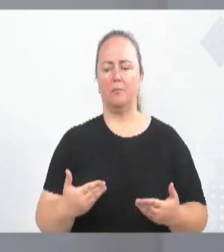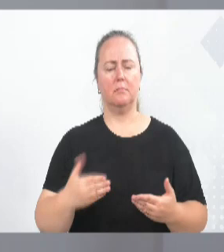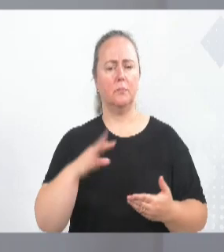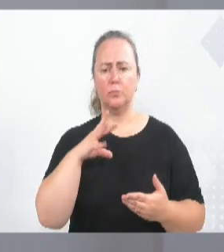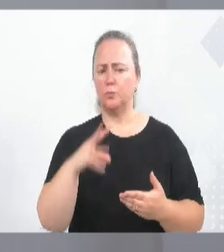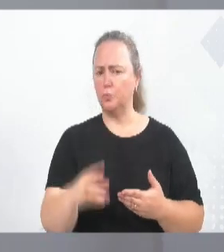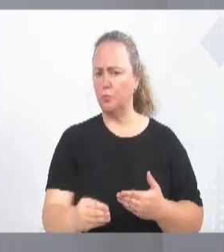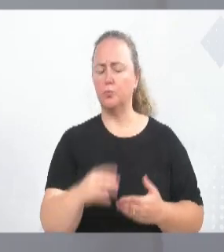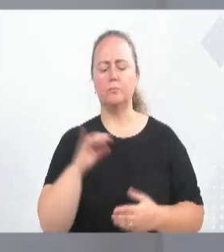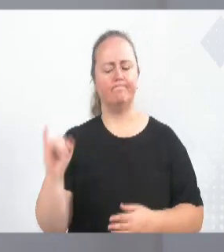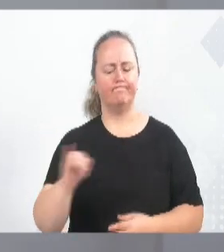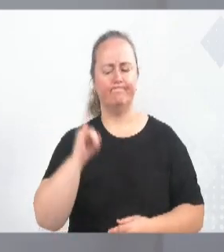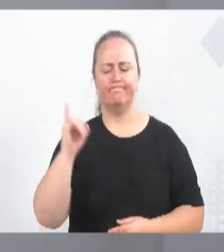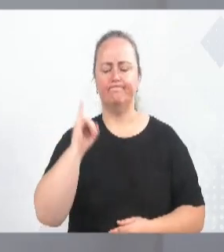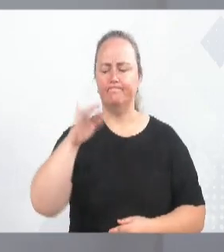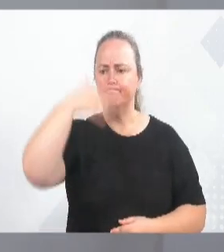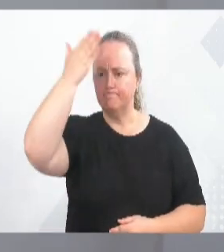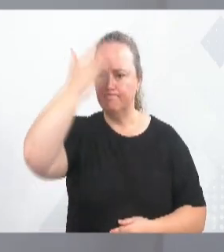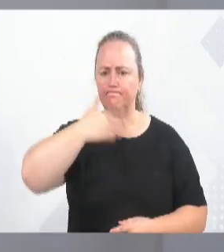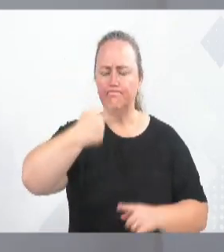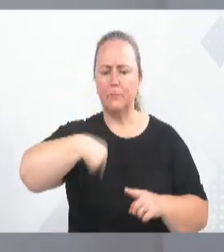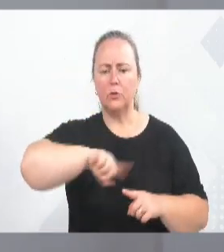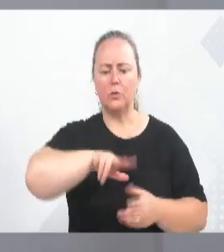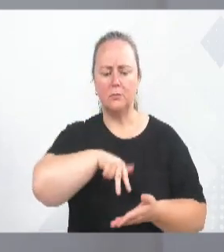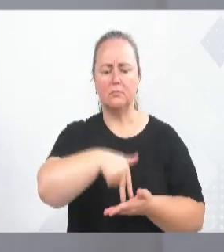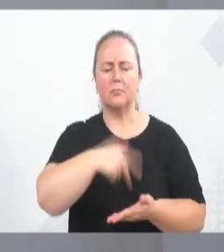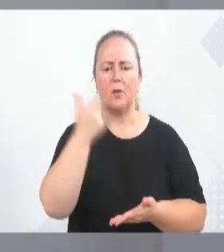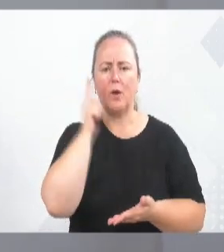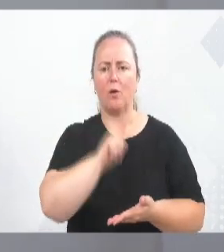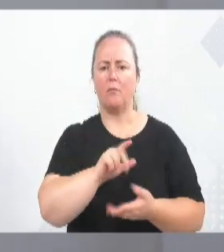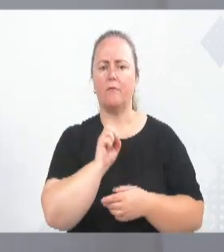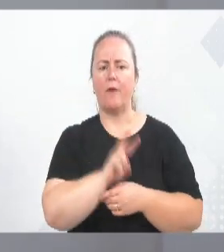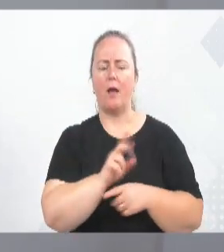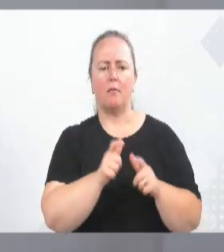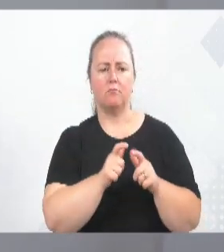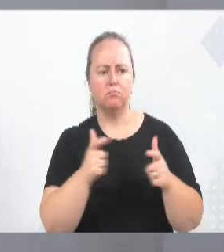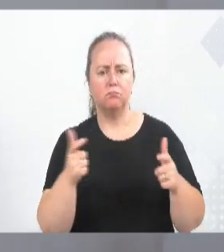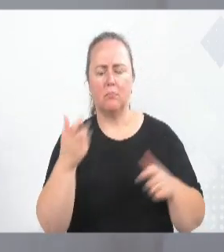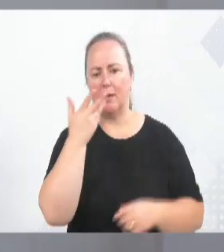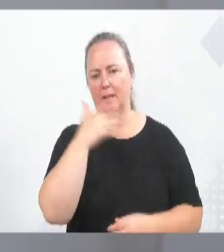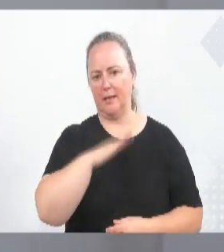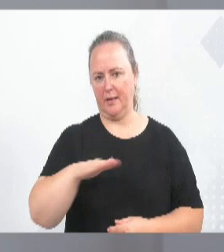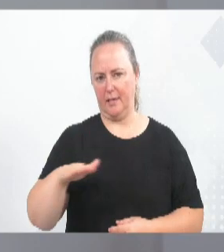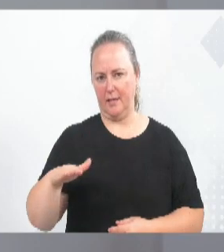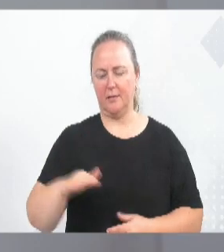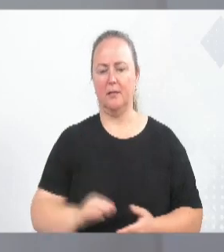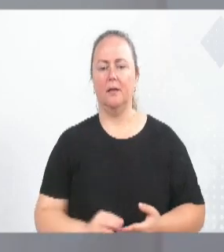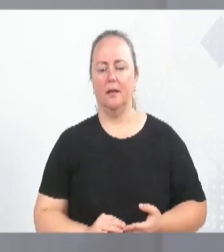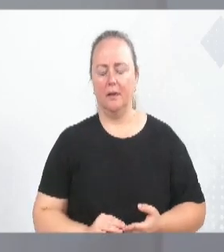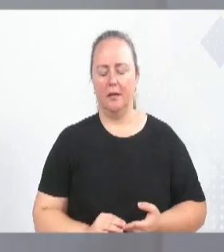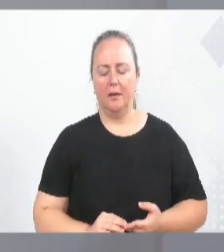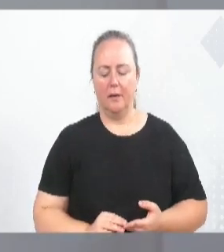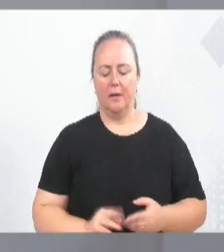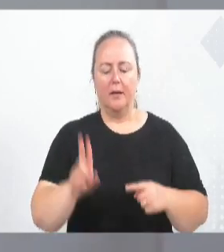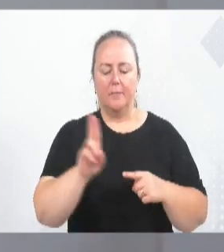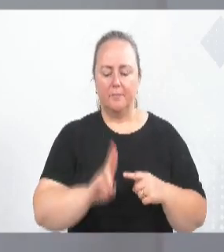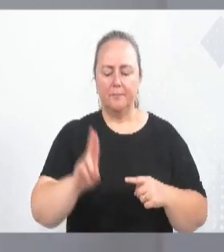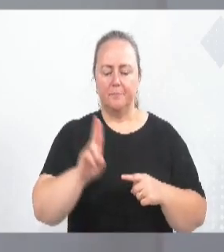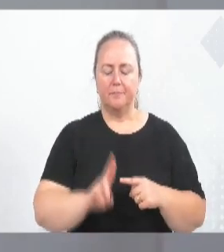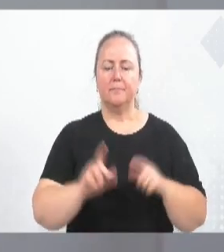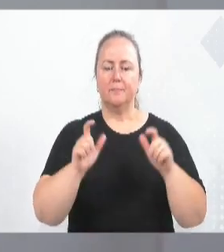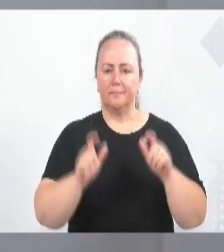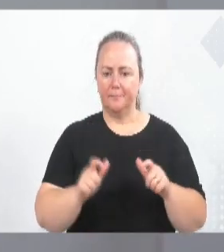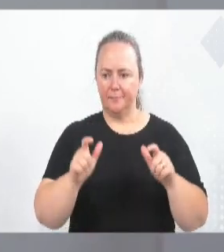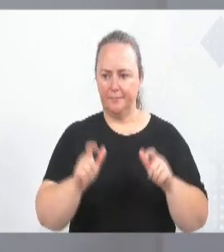importante. Isso prova que nós conseguimos ampliar, sim, as vagas para as crianças, se nós utilizarmos os espaços. E eu já falei aqui algumas vezes.